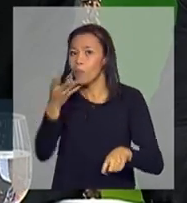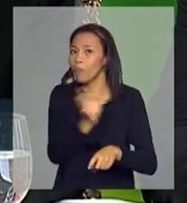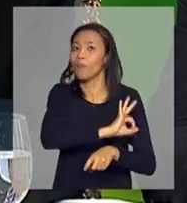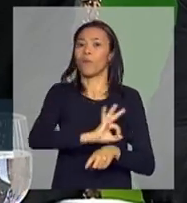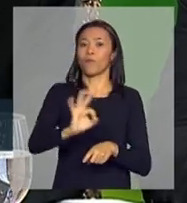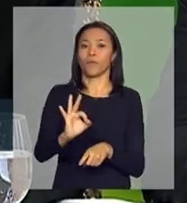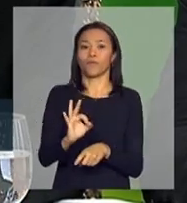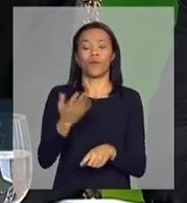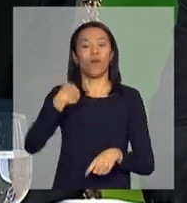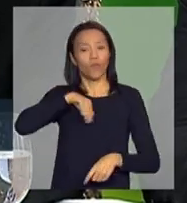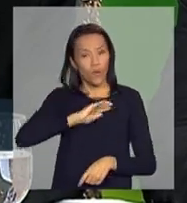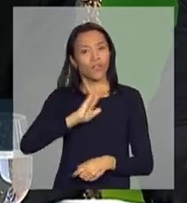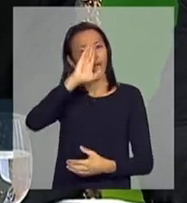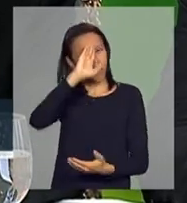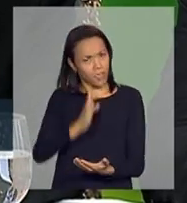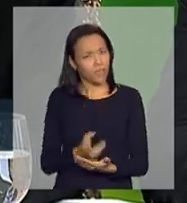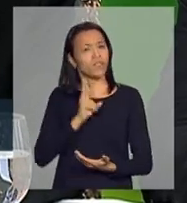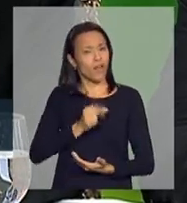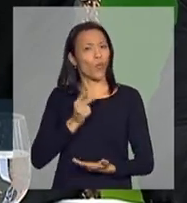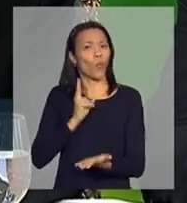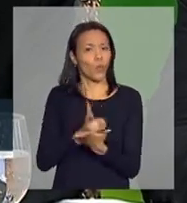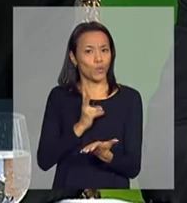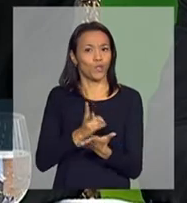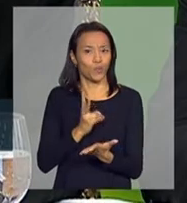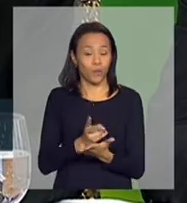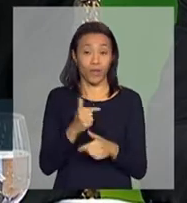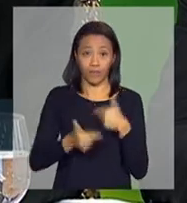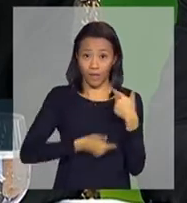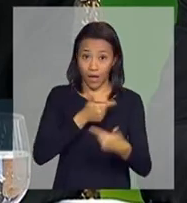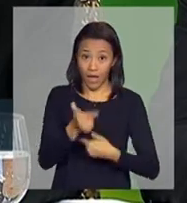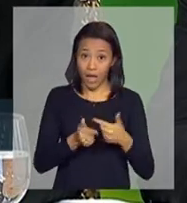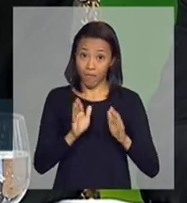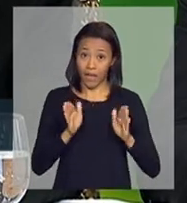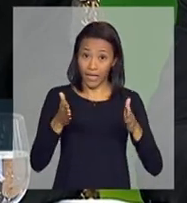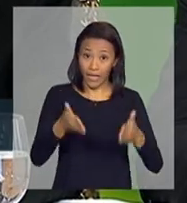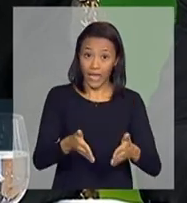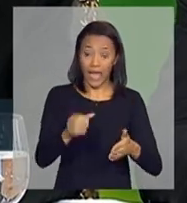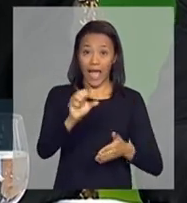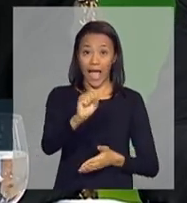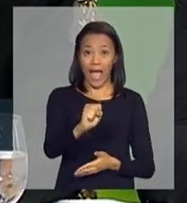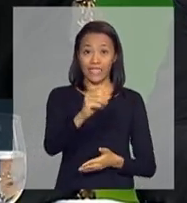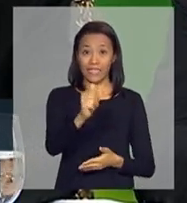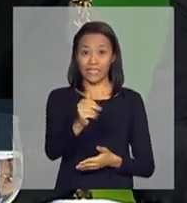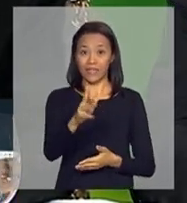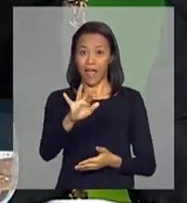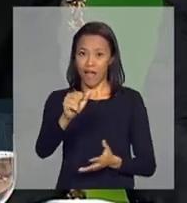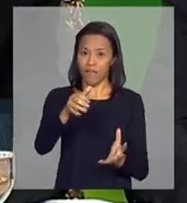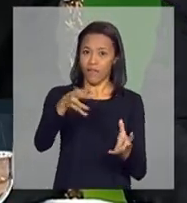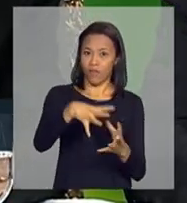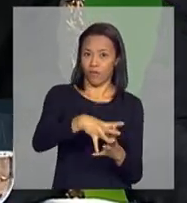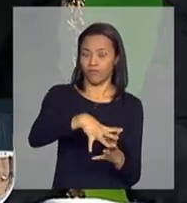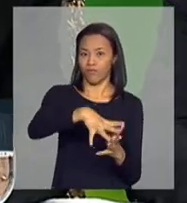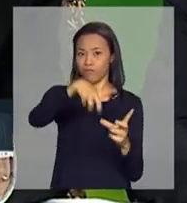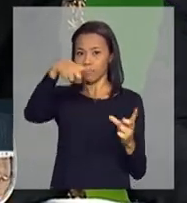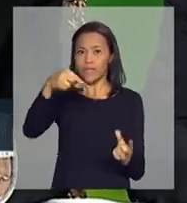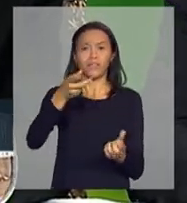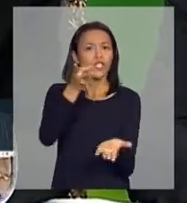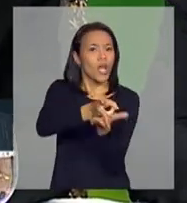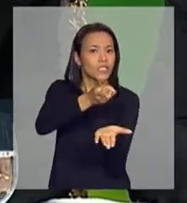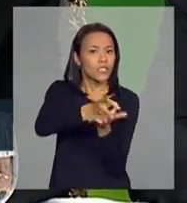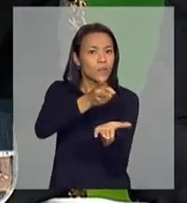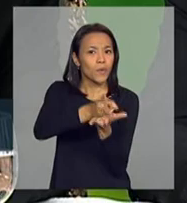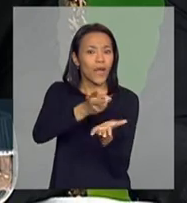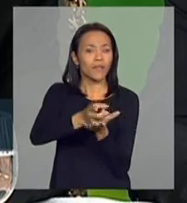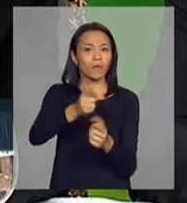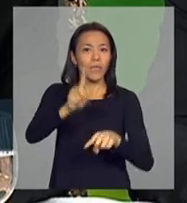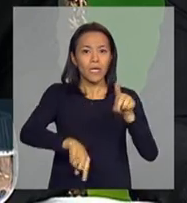acreditamos que nós vamos trabalhar no sentido de que a safra seja segurada o mais rápido possível, justamente nos produtos e